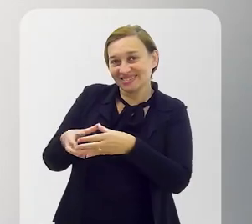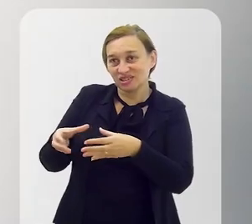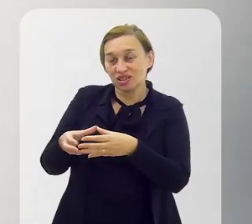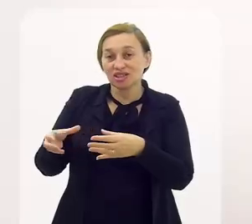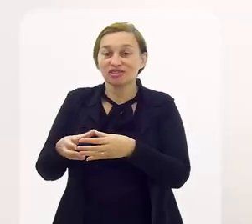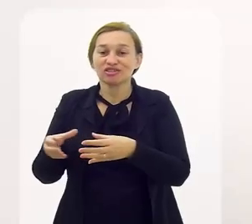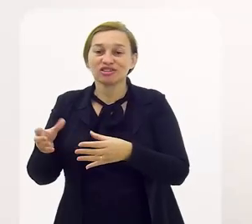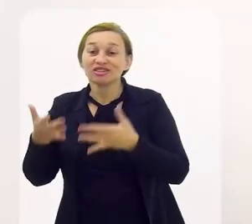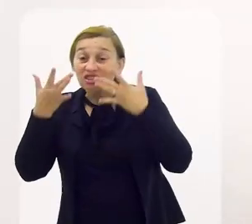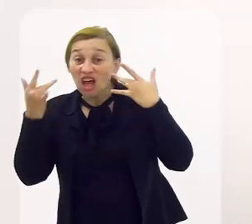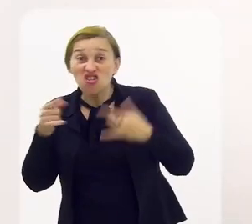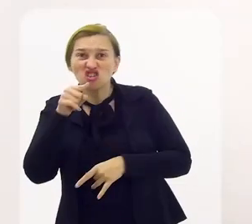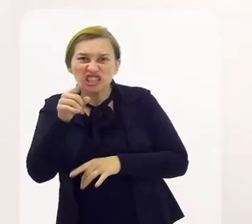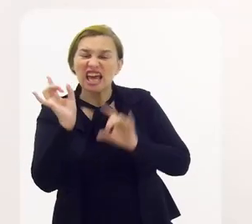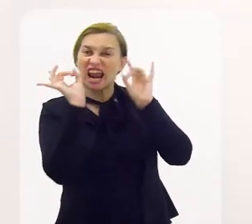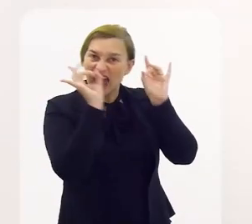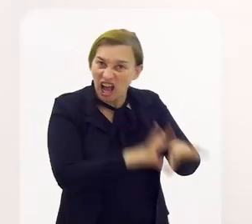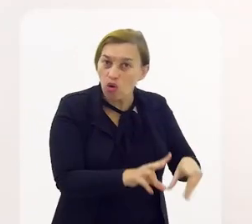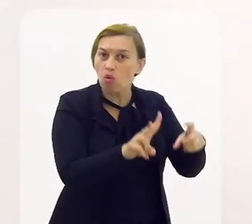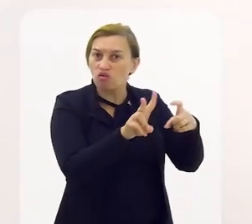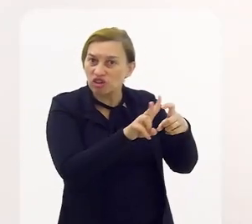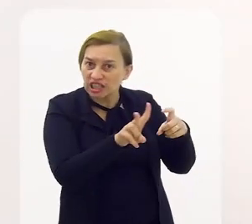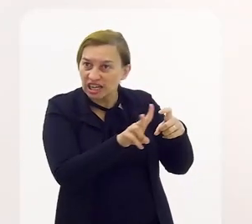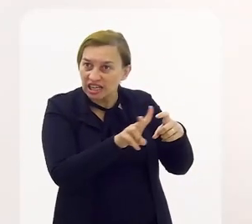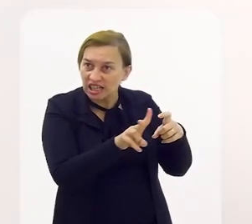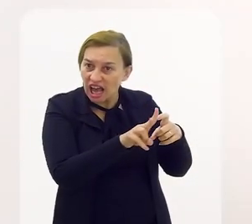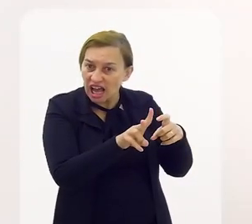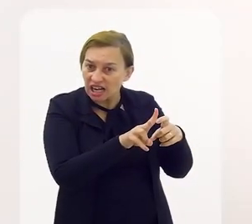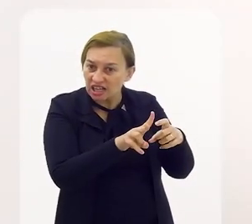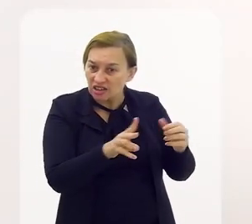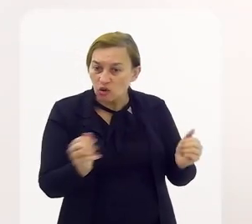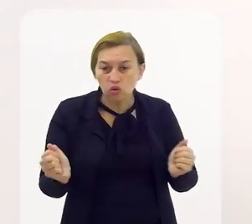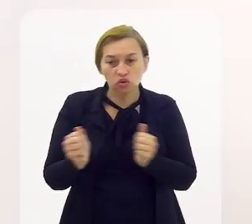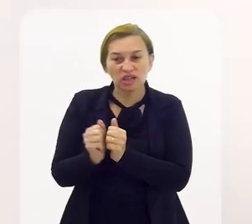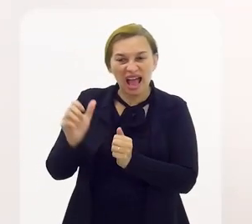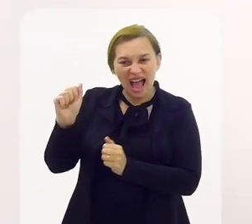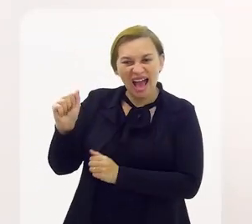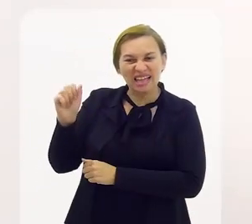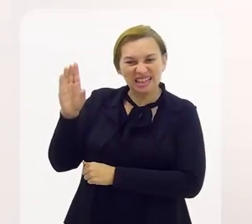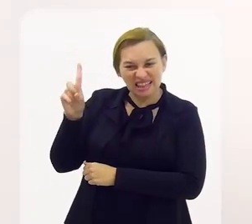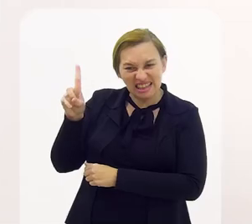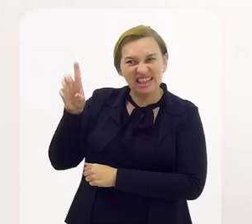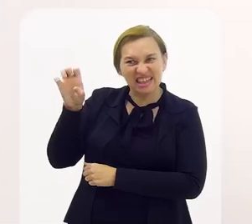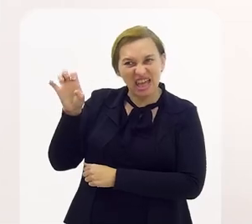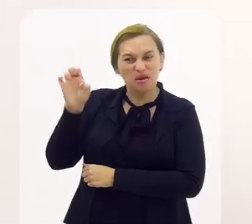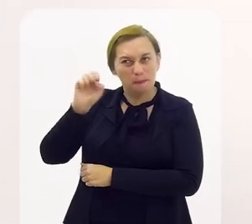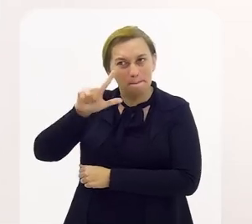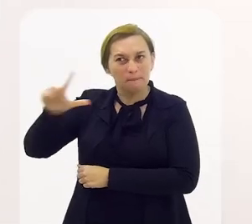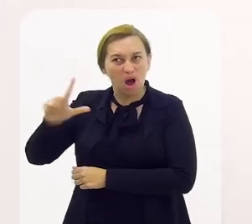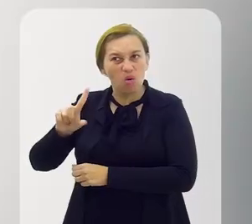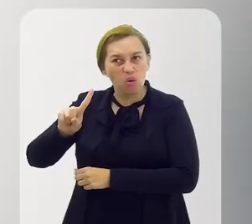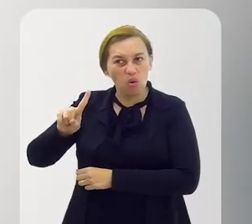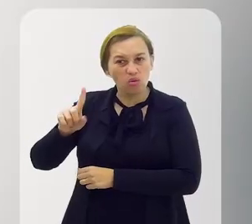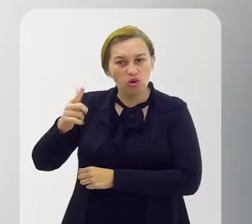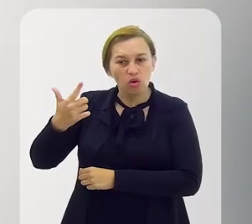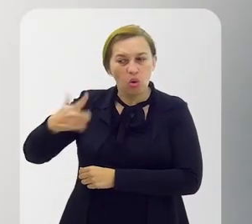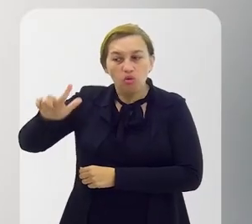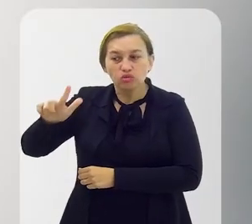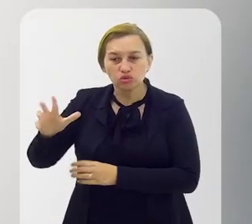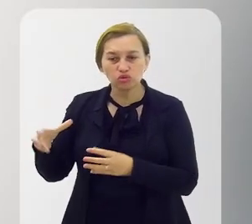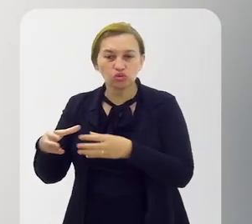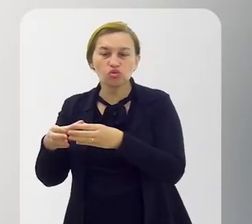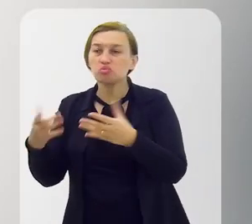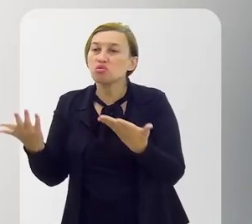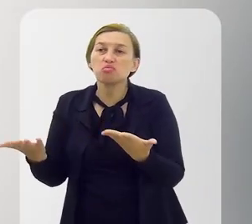E Ah, você largou a veterinária Larguei E ficou com a Aderbal mesmo Ou foi para outro grupo? Não Eu comecei